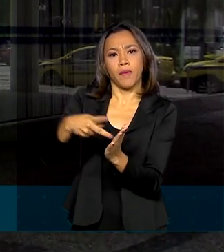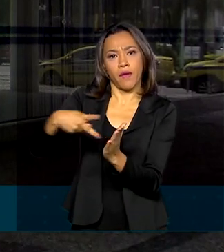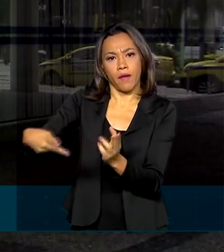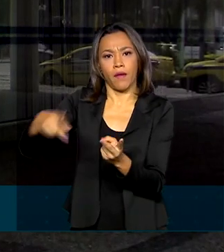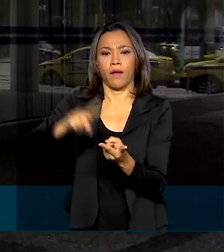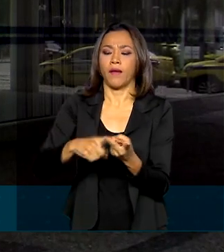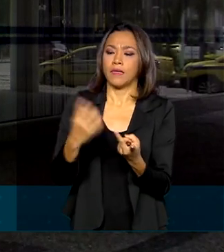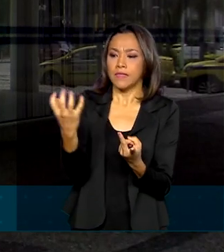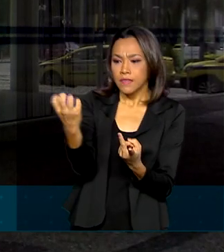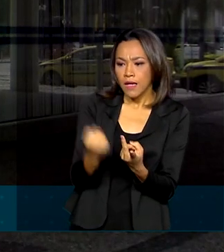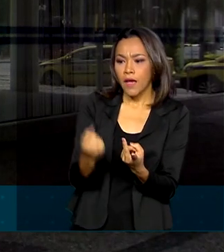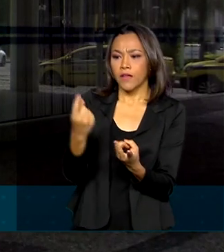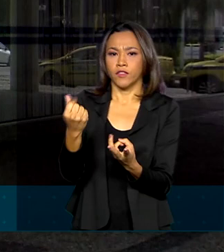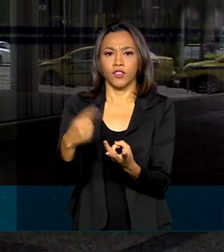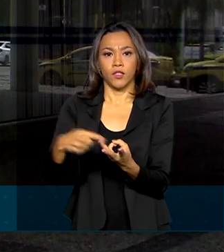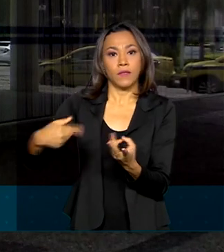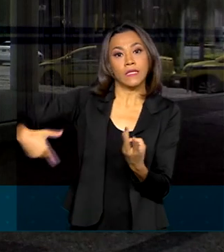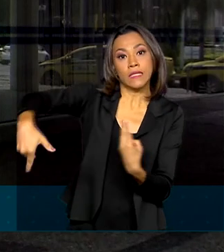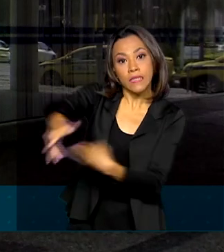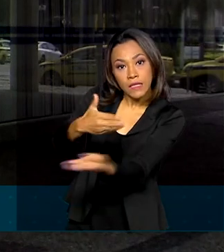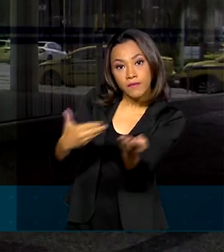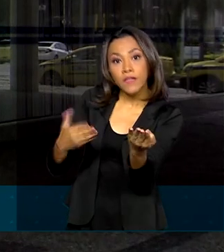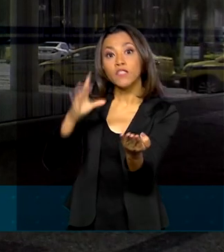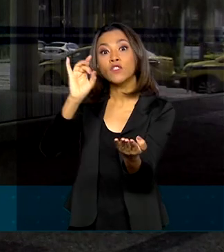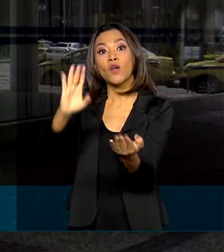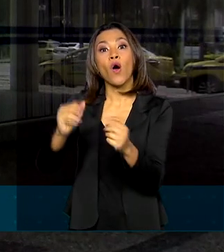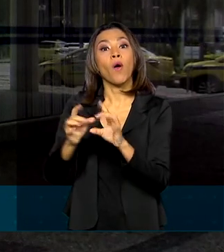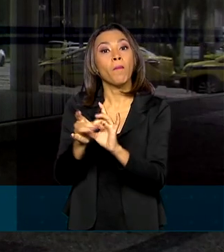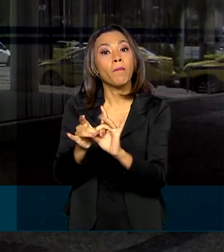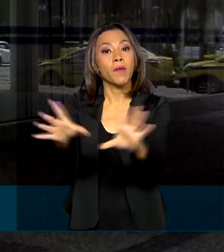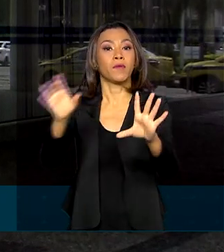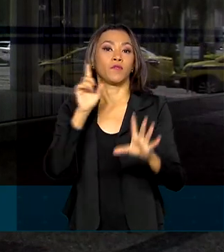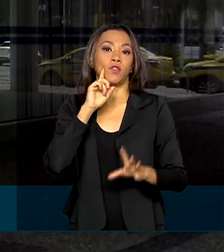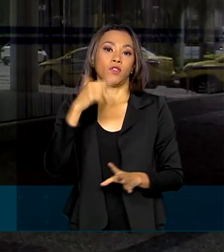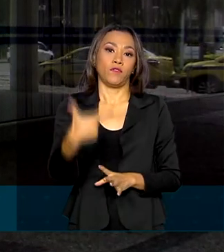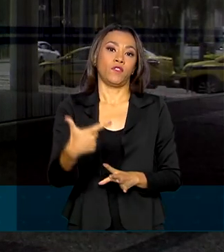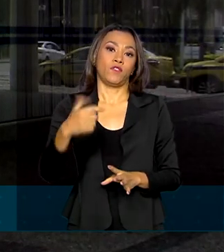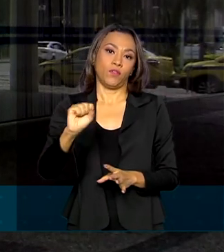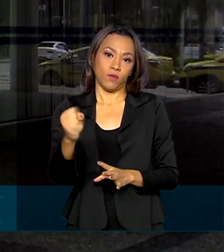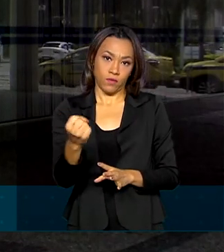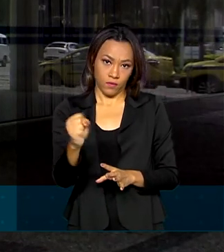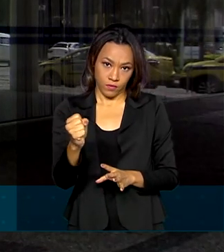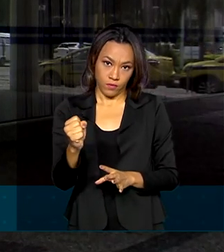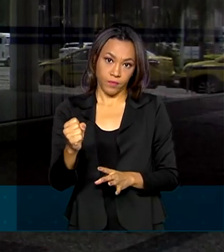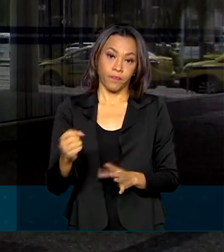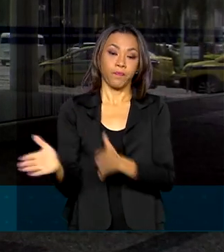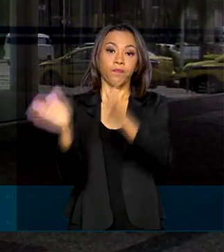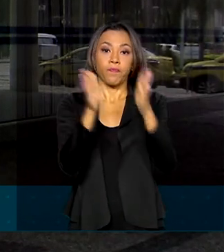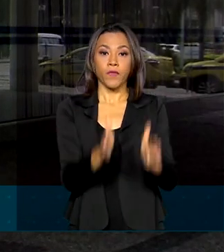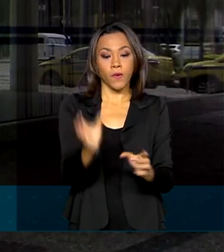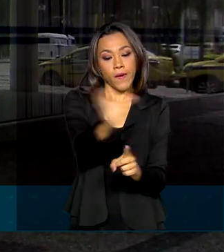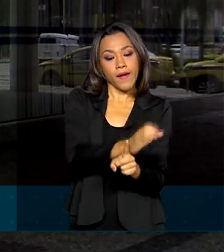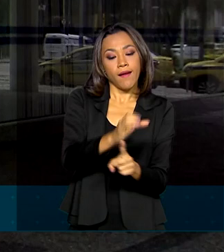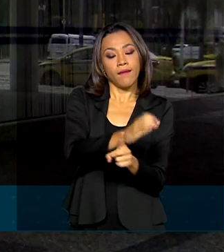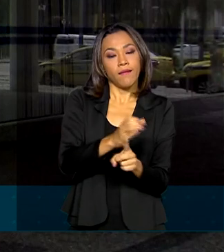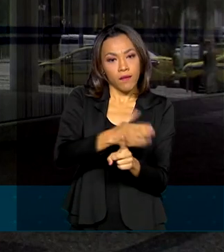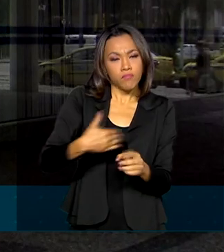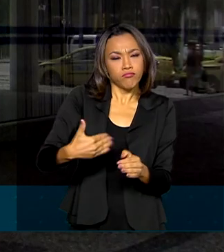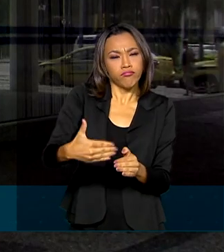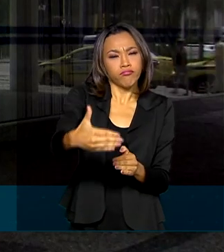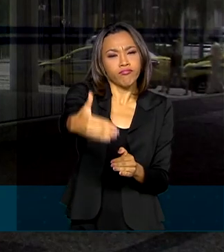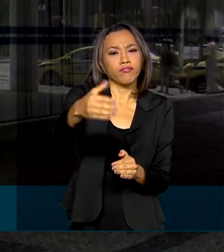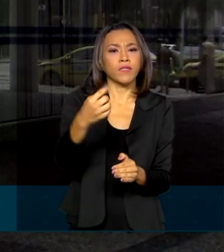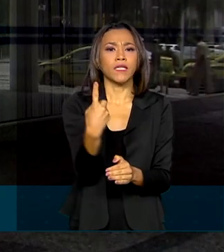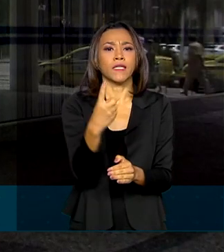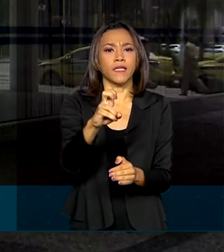e transferências serão liberados a partir do dia 28. O calendário de pagamento segue no dia 15 de novembro